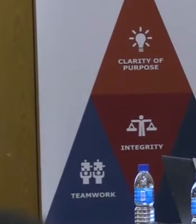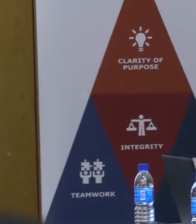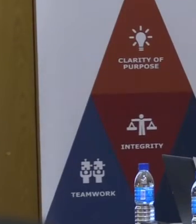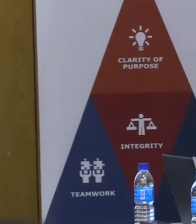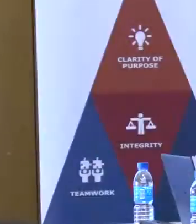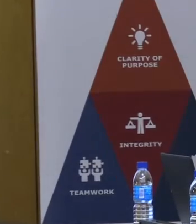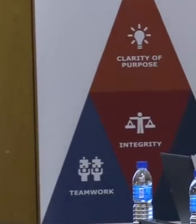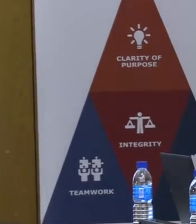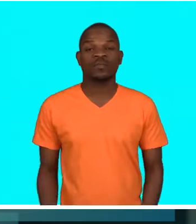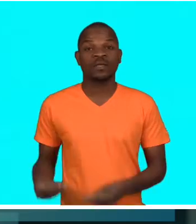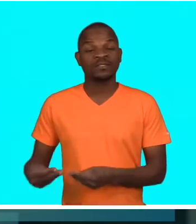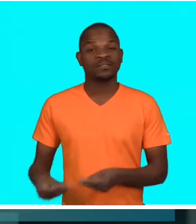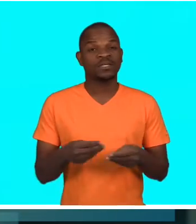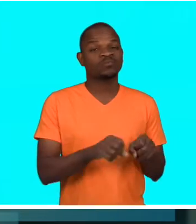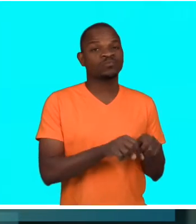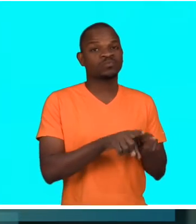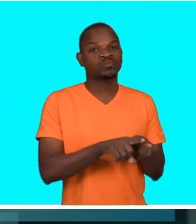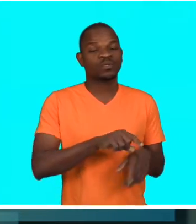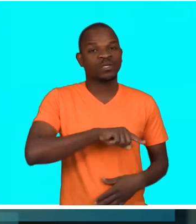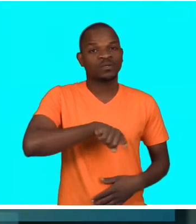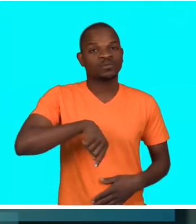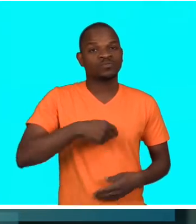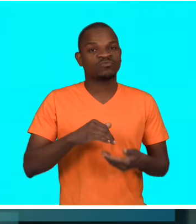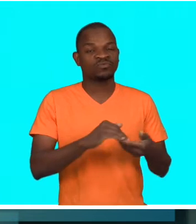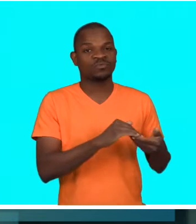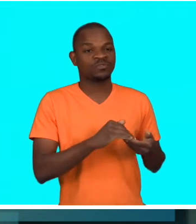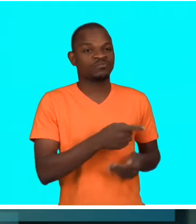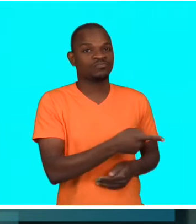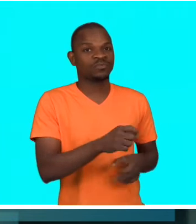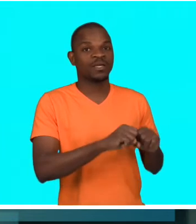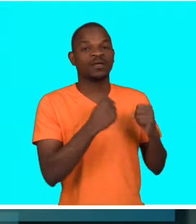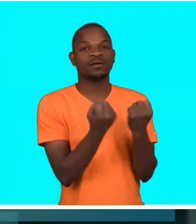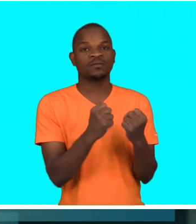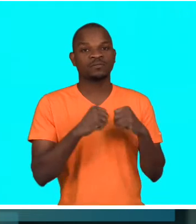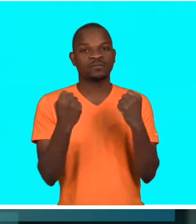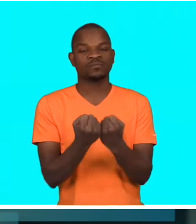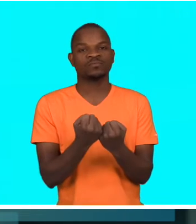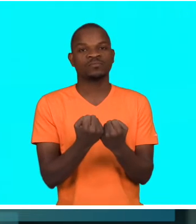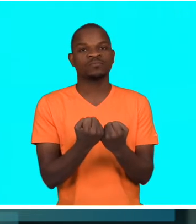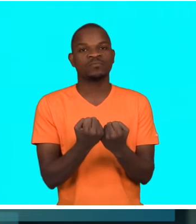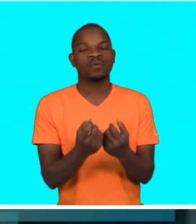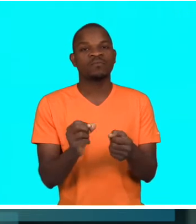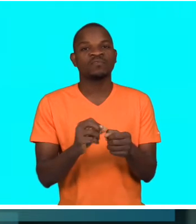prol de uma boa governação. Dar oportunidade aos nossos parceiros de